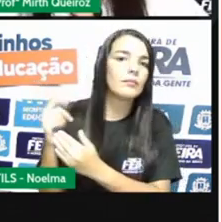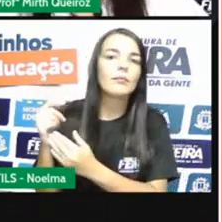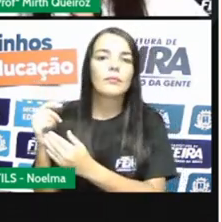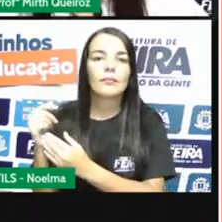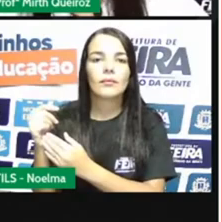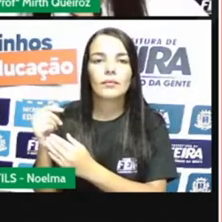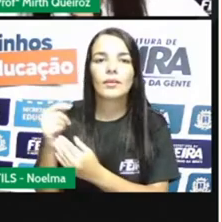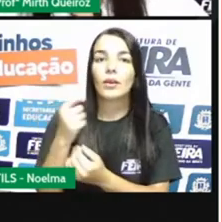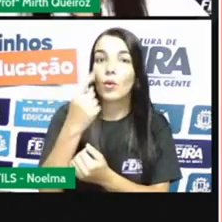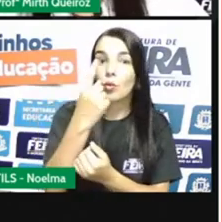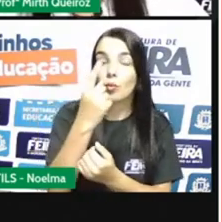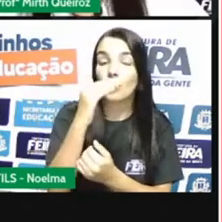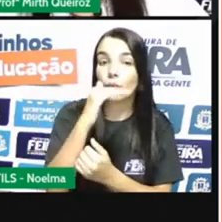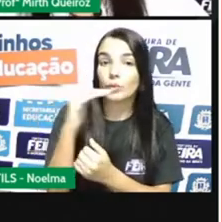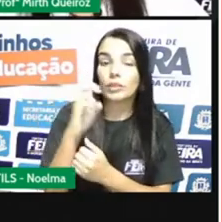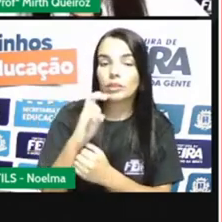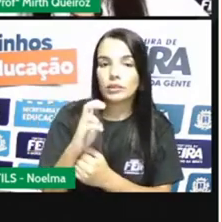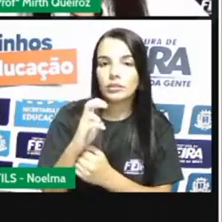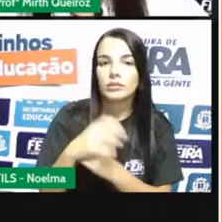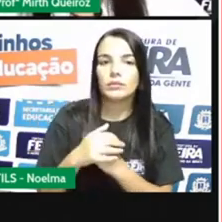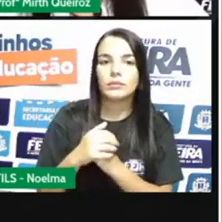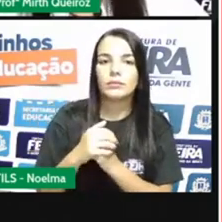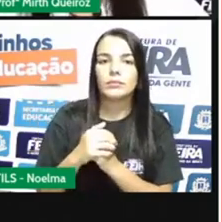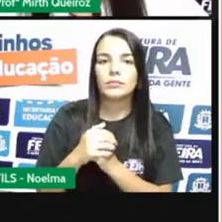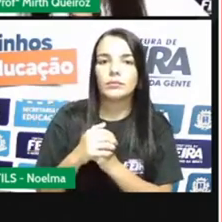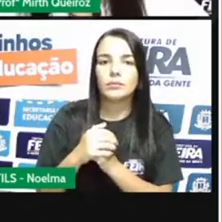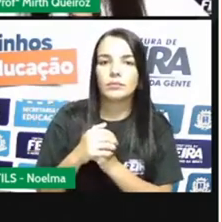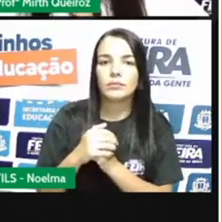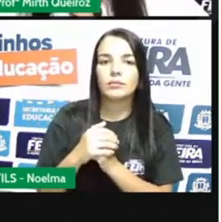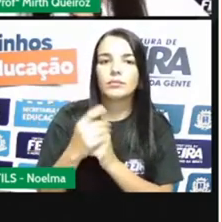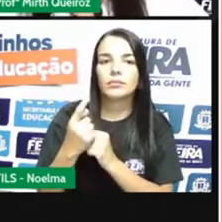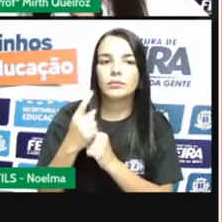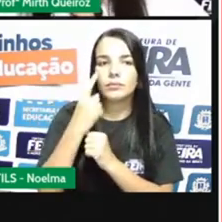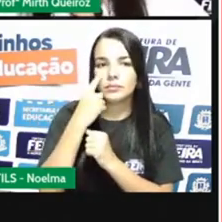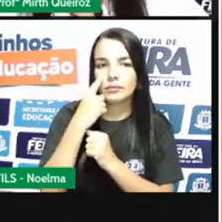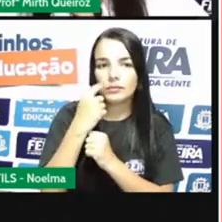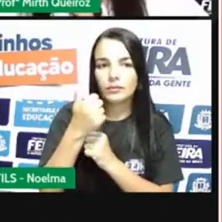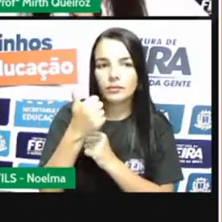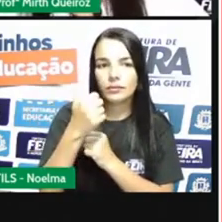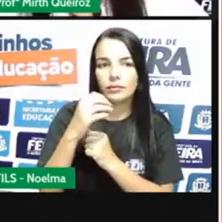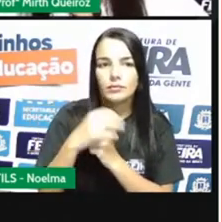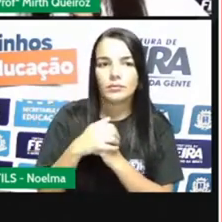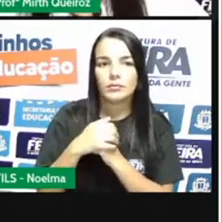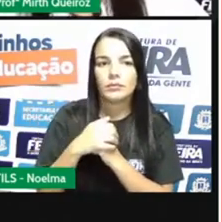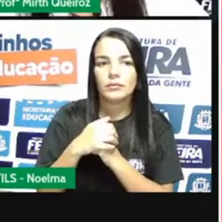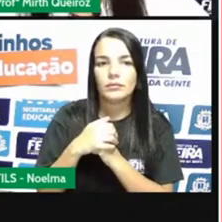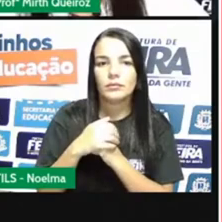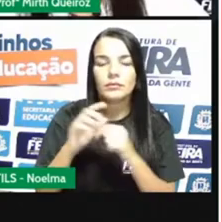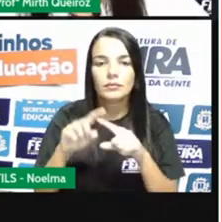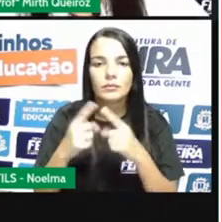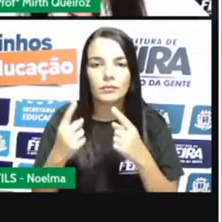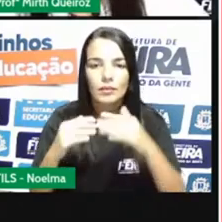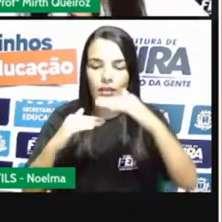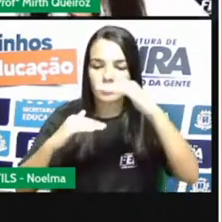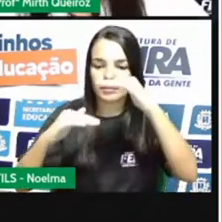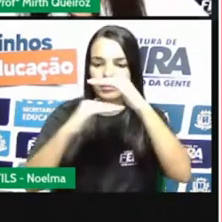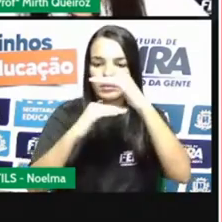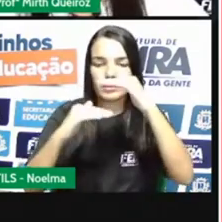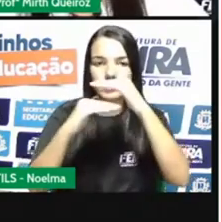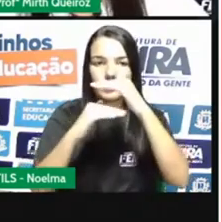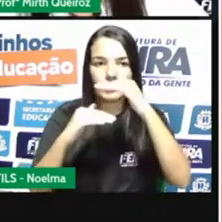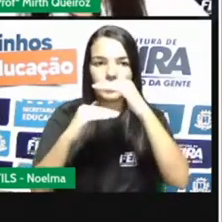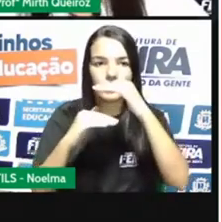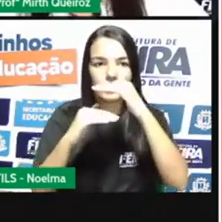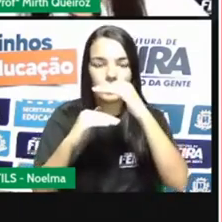cinco, desculpa, um quinto e um dez. Um quarto, um sexto, um quinto e um dez. Denominador maior,